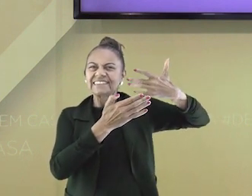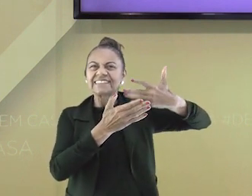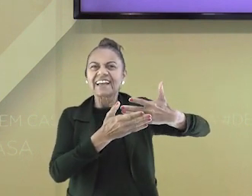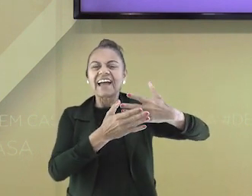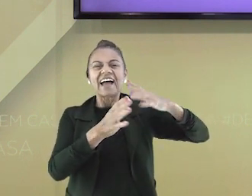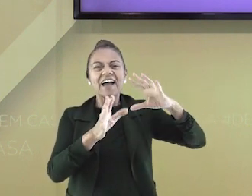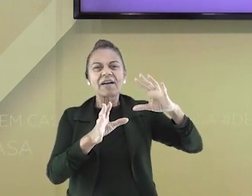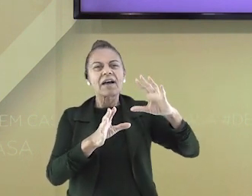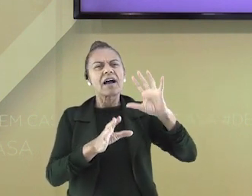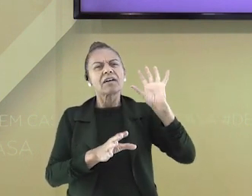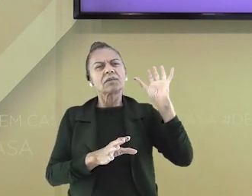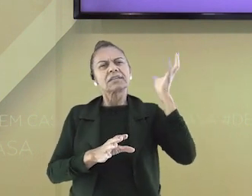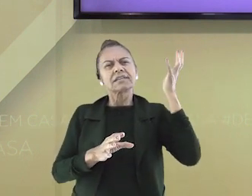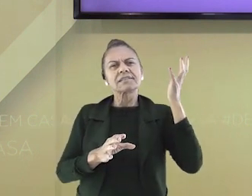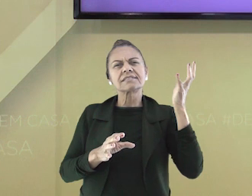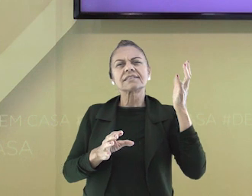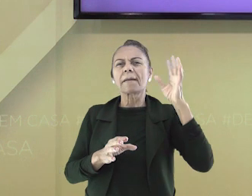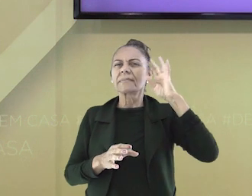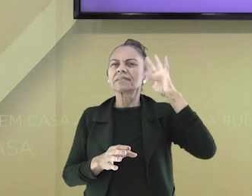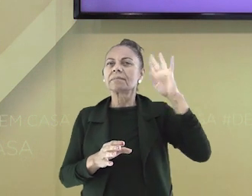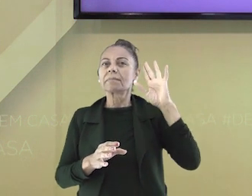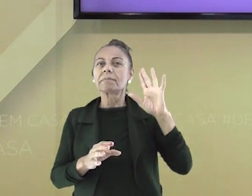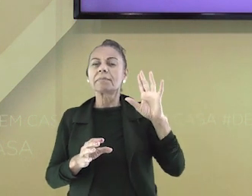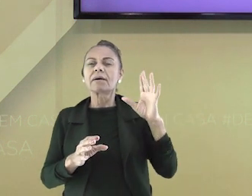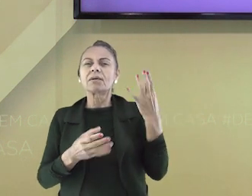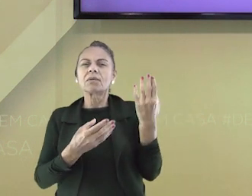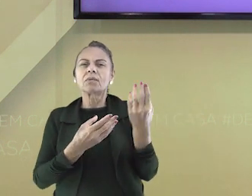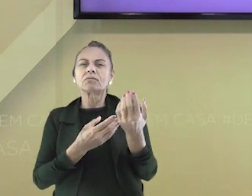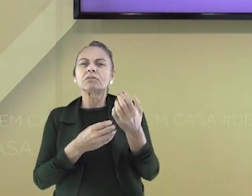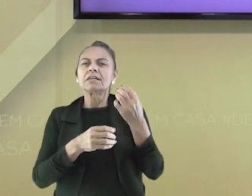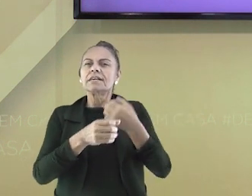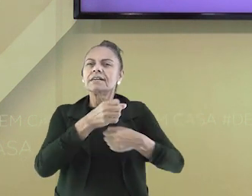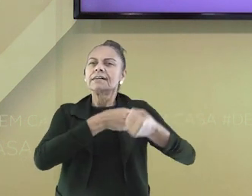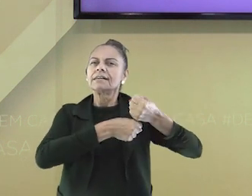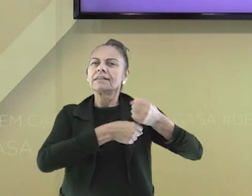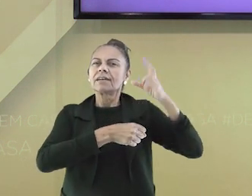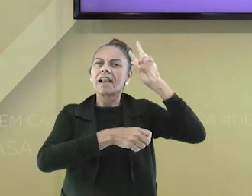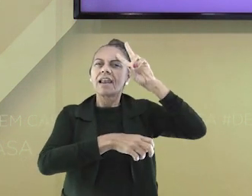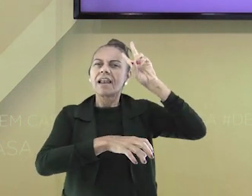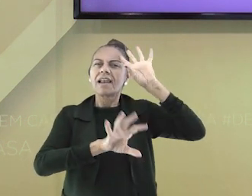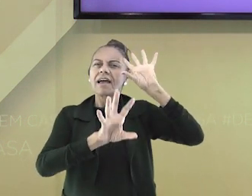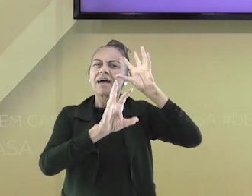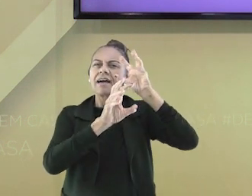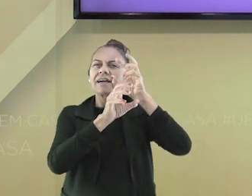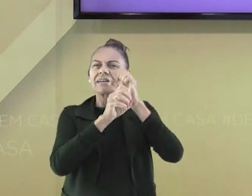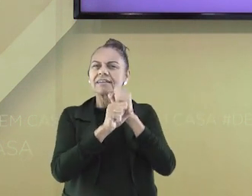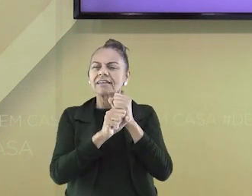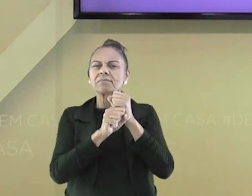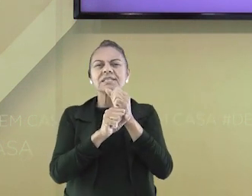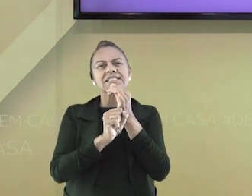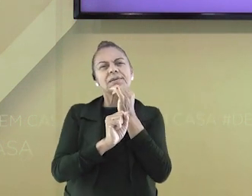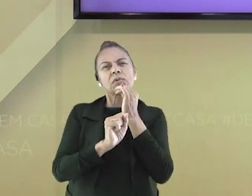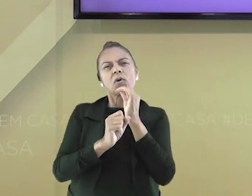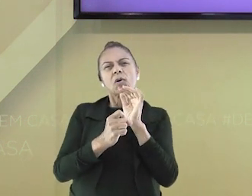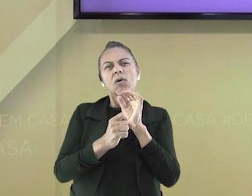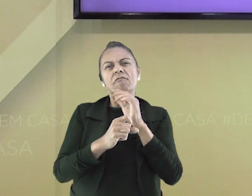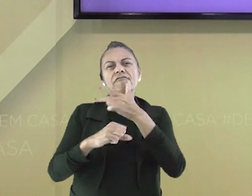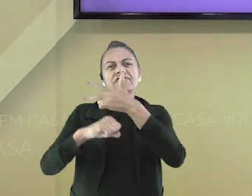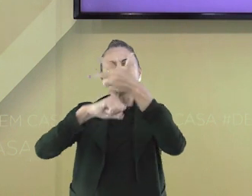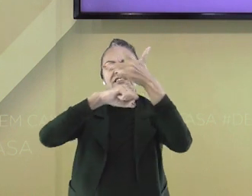é feito um apanhado de principais notícias e acontecimentos daquele ano, relembrando em forma de vídeo.